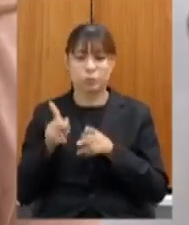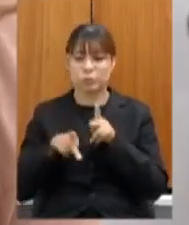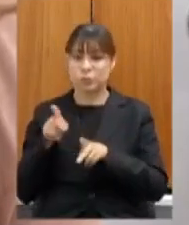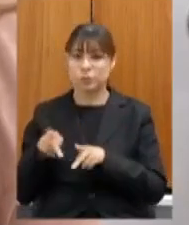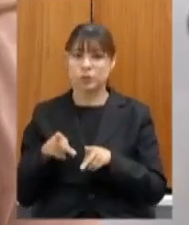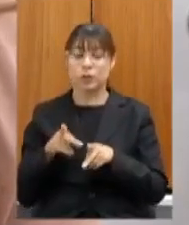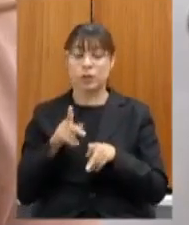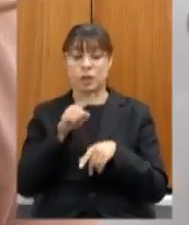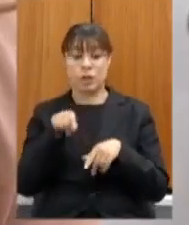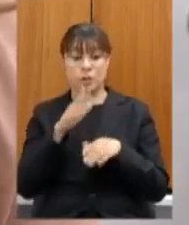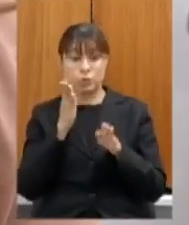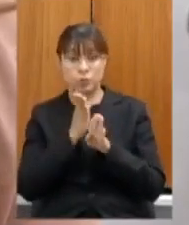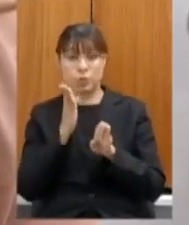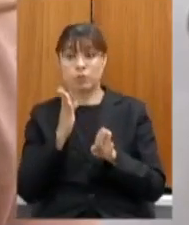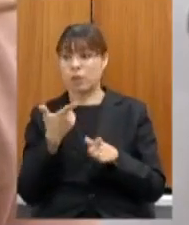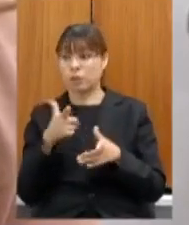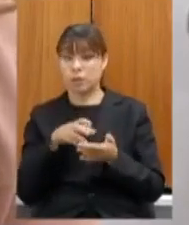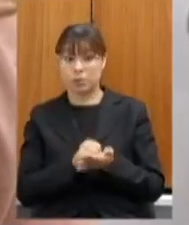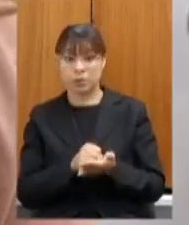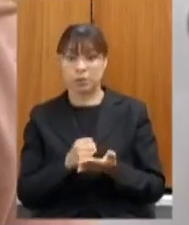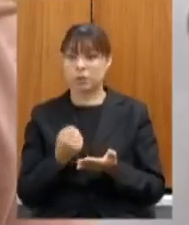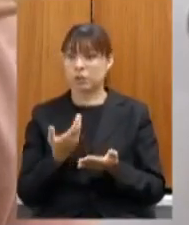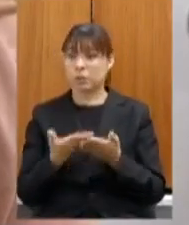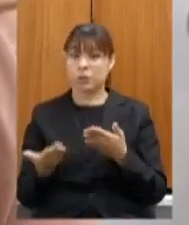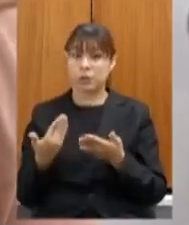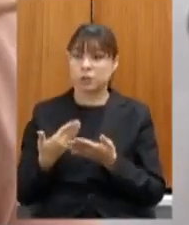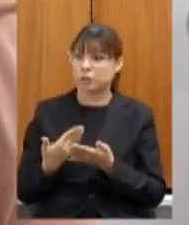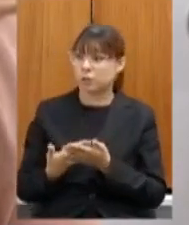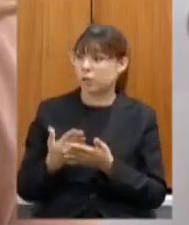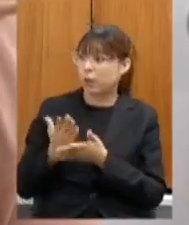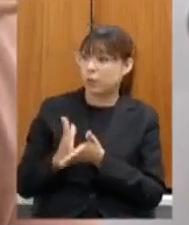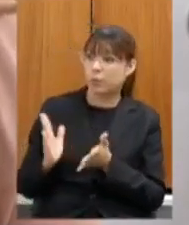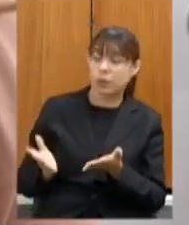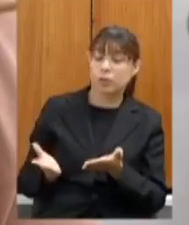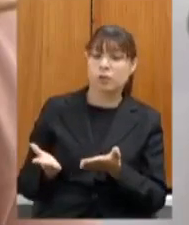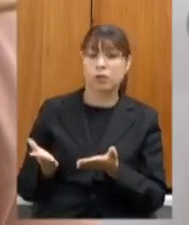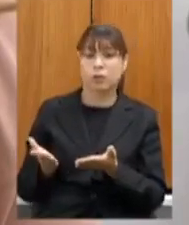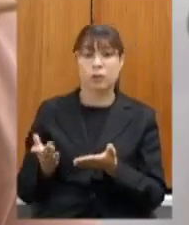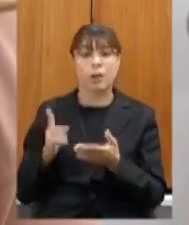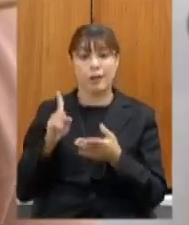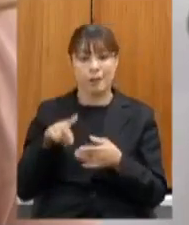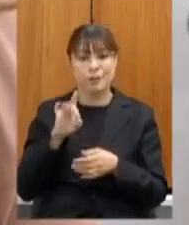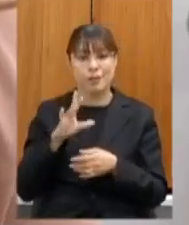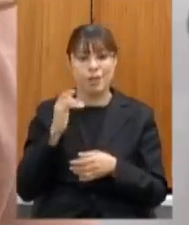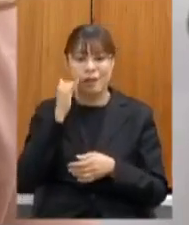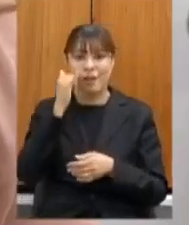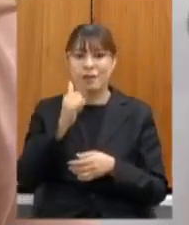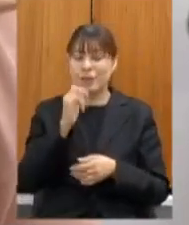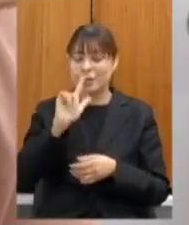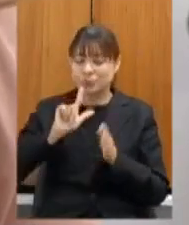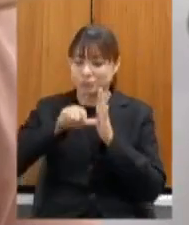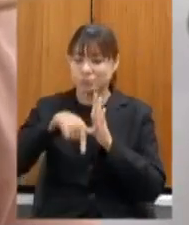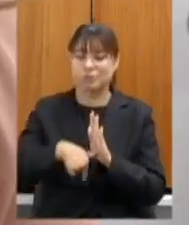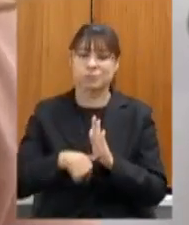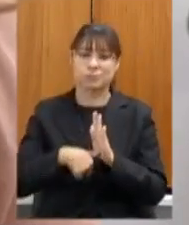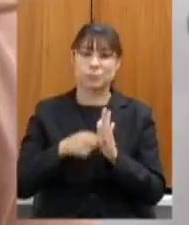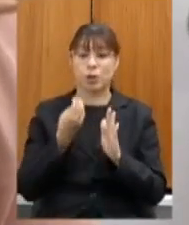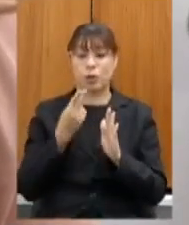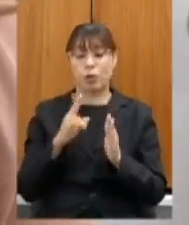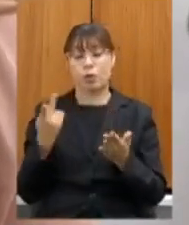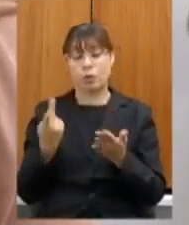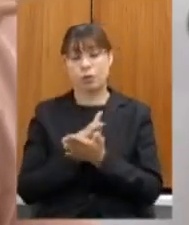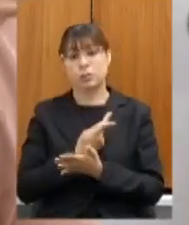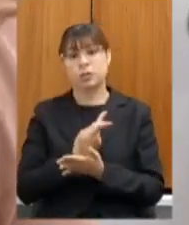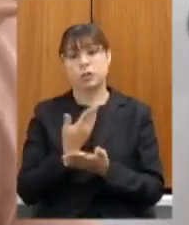perderão a escola que não terá matrícula de determinado ano ou por comunicado depois que aconteceu ou no caso de uma